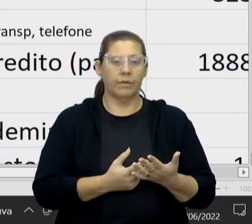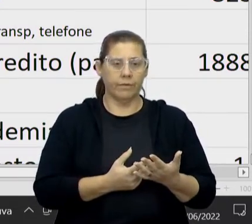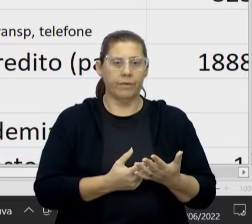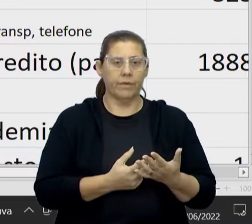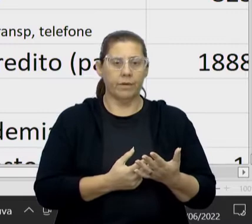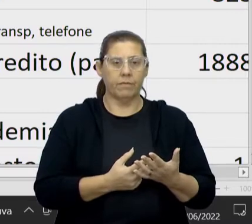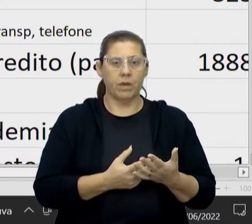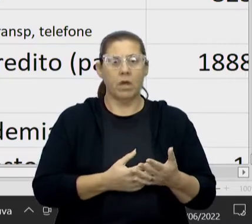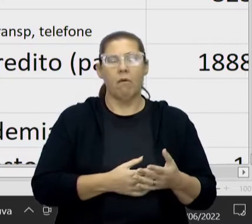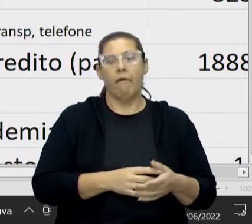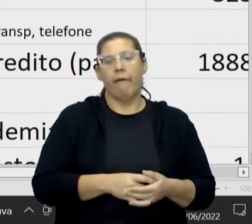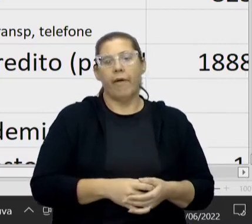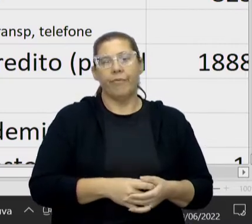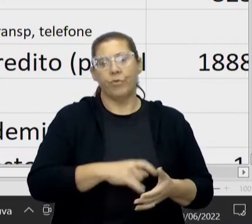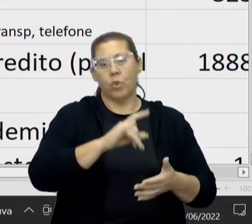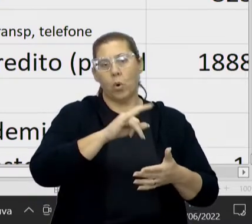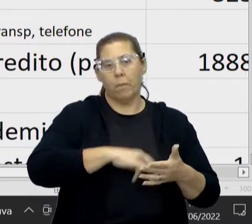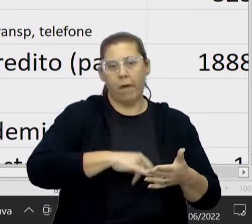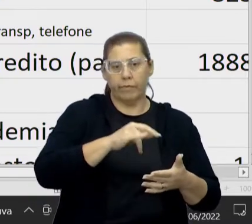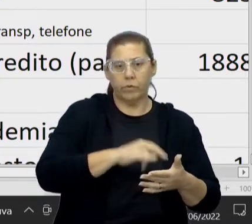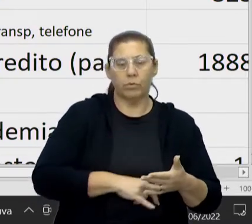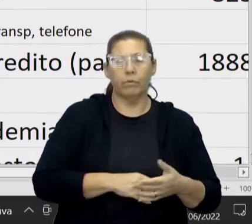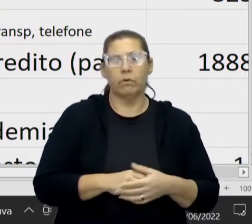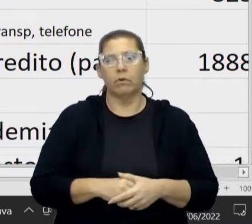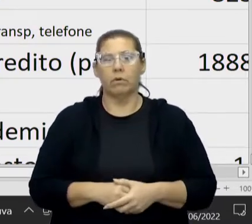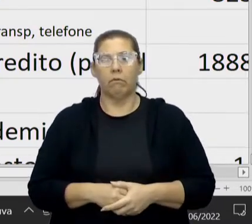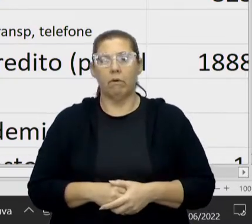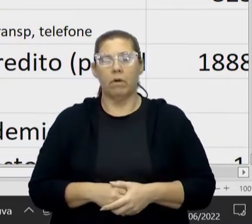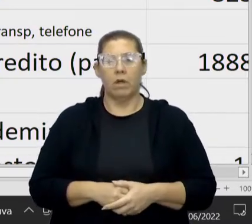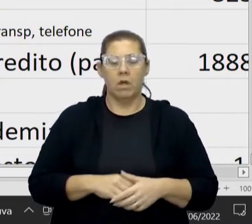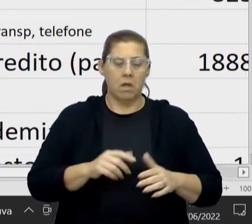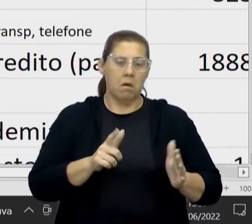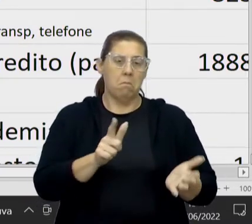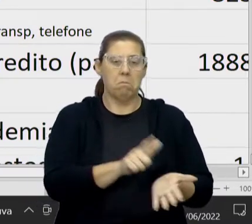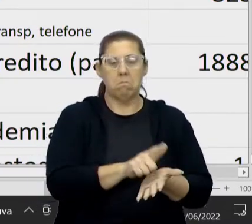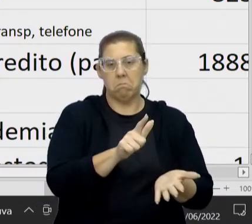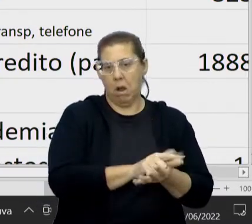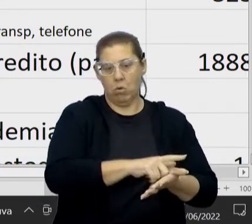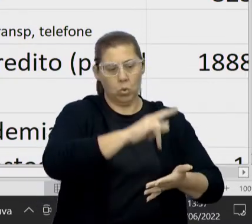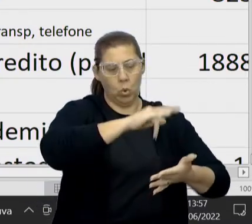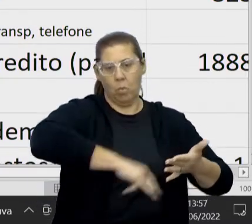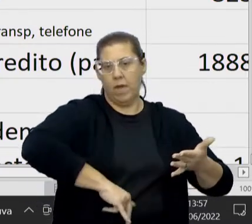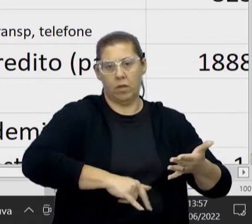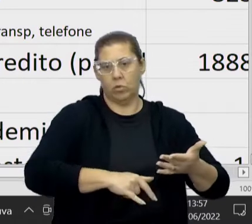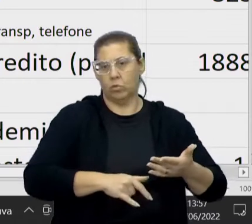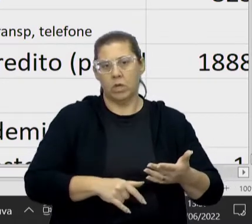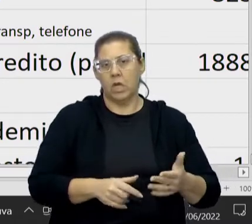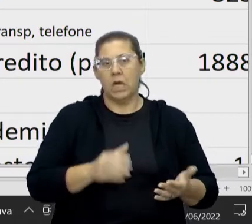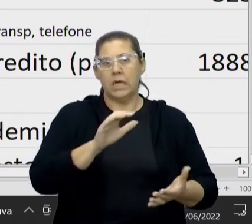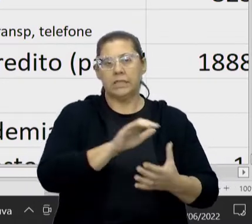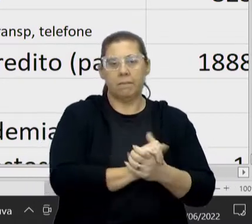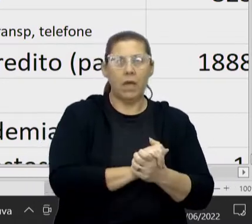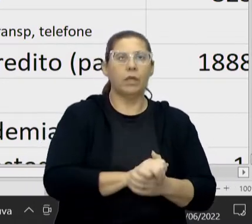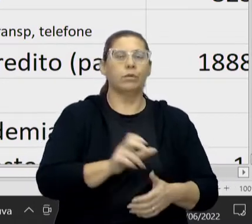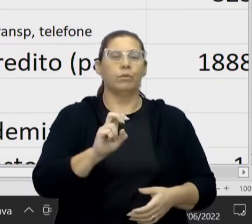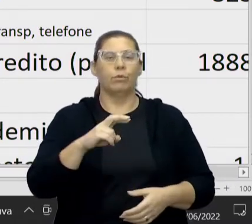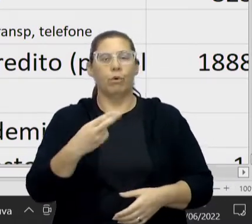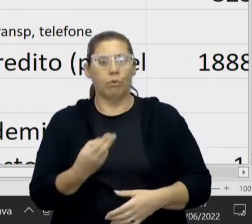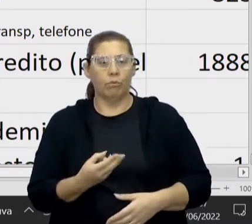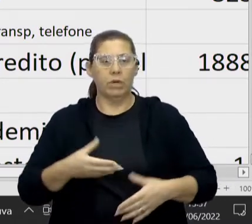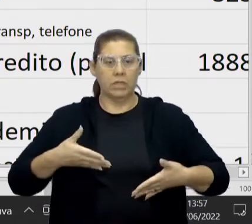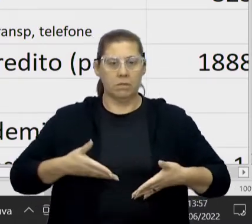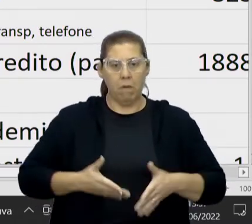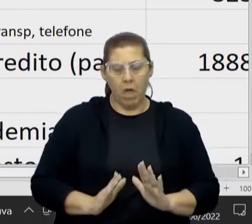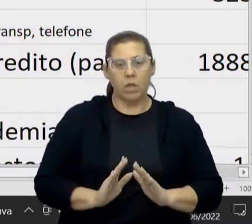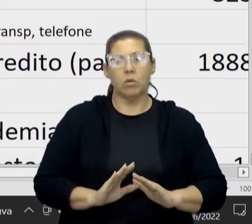né? Então, certidão de nascimento, uma certidão de casamento ou algum diploma. Como eu não tive a necessidade